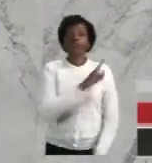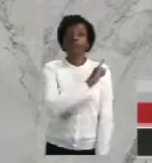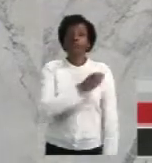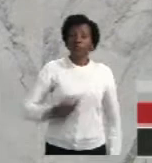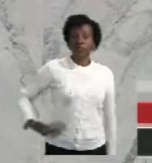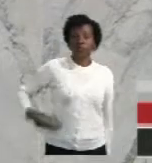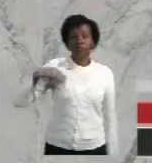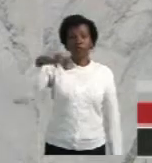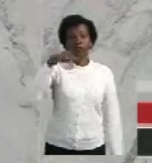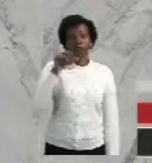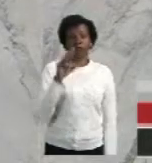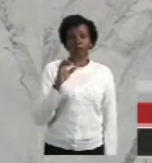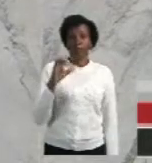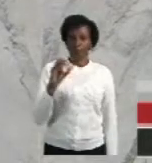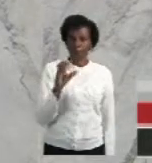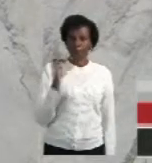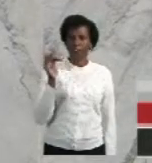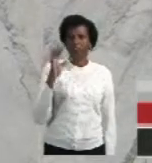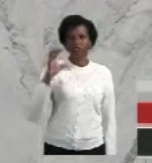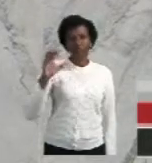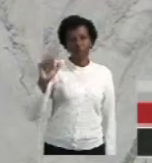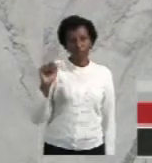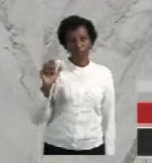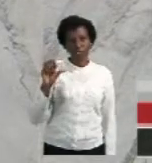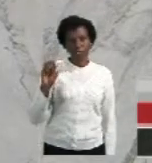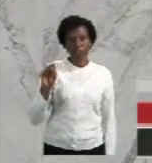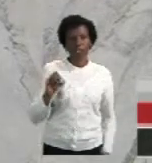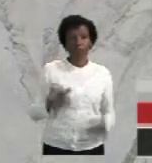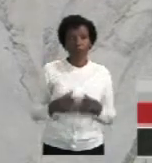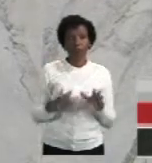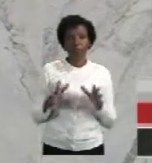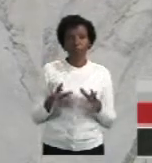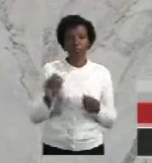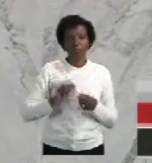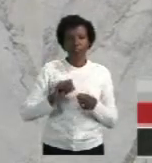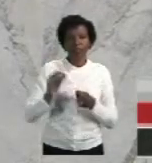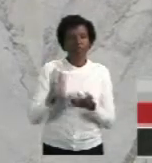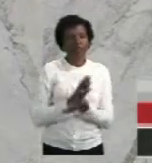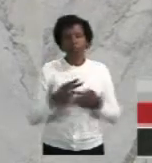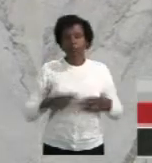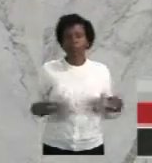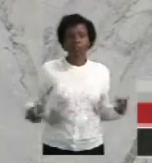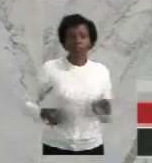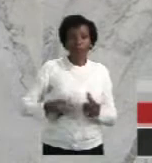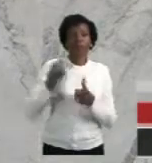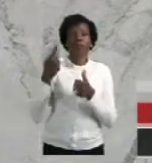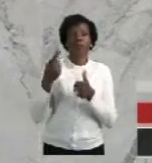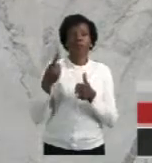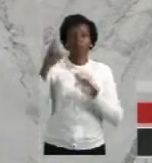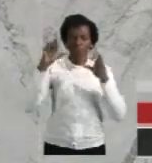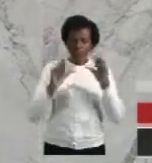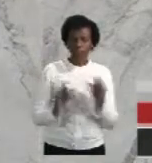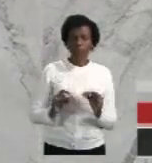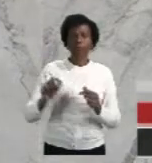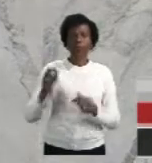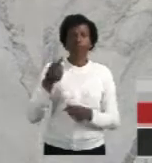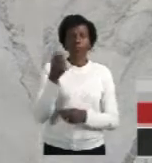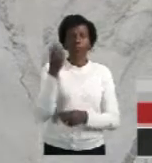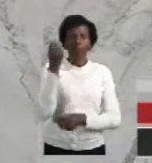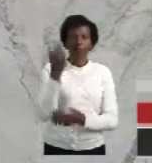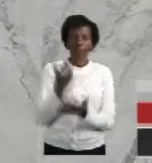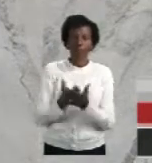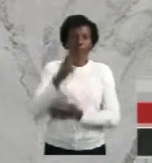Márcio França, tome a dianteira, saia na frente, baixe os preços do pedágio em pelo menos 50%,